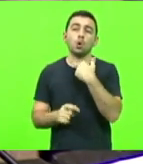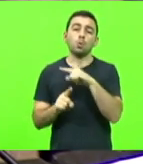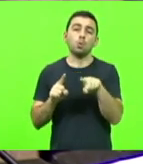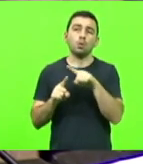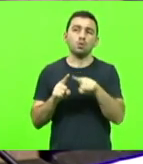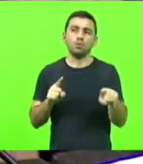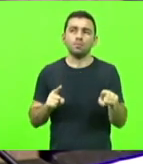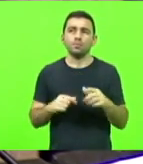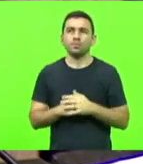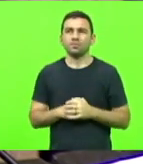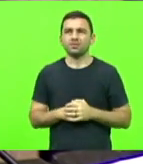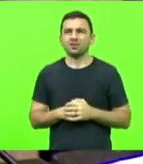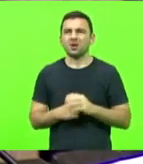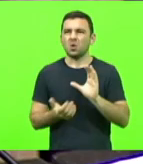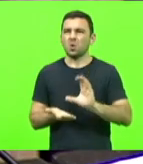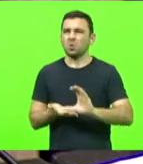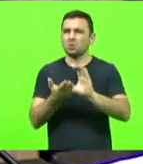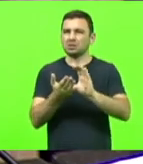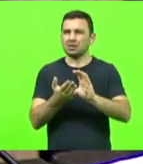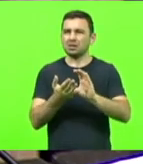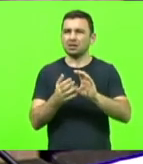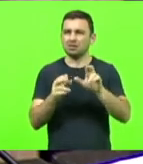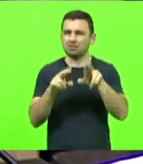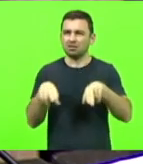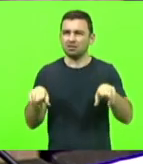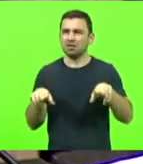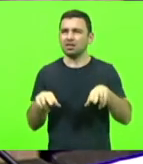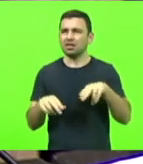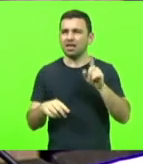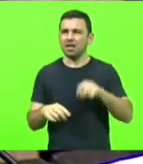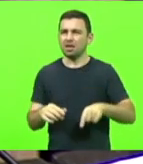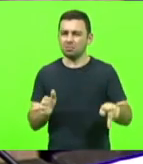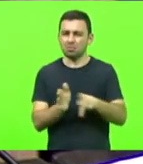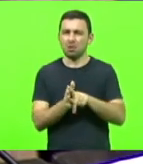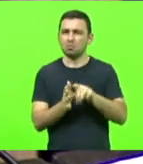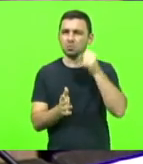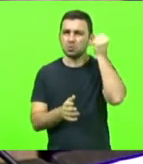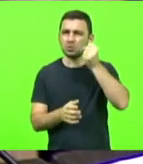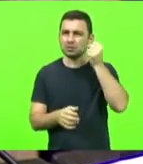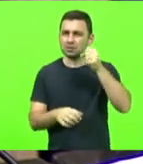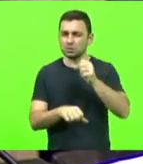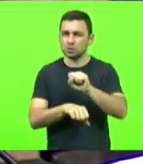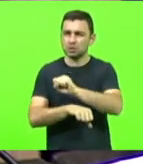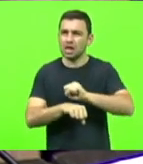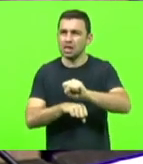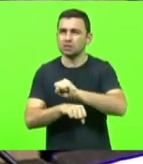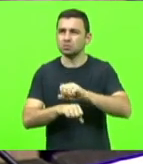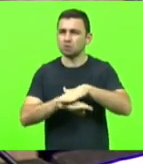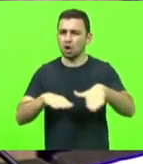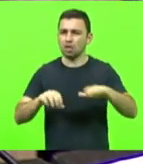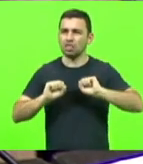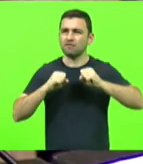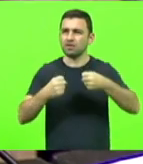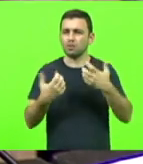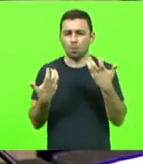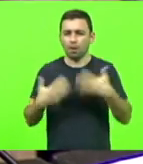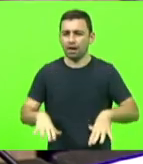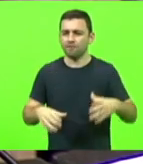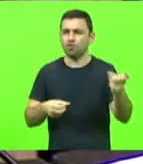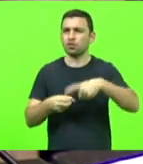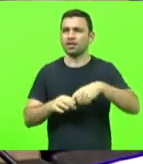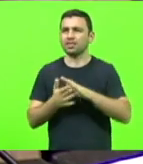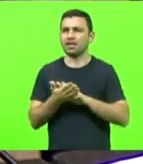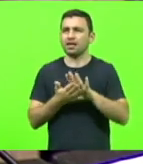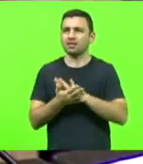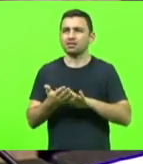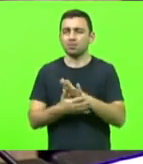Aliás, um Conselho Universitário que é para lá de socialista, que eles defendem mesmo, não retorno das aulas, é